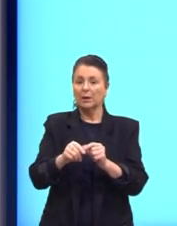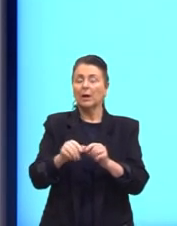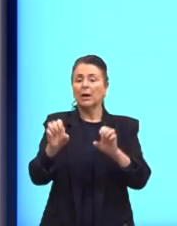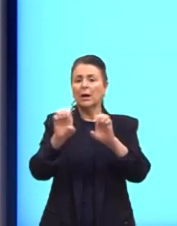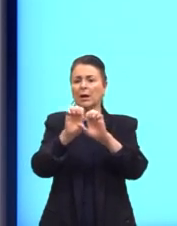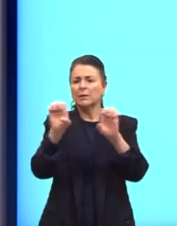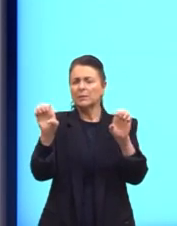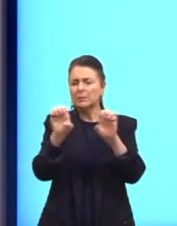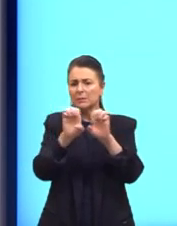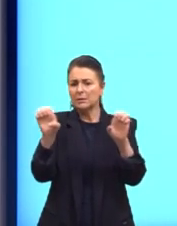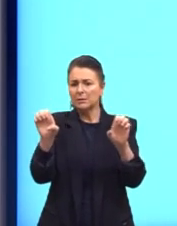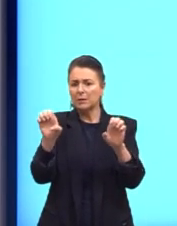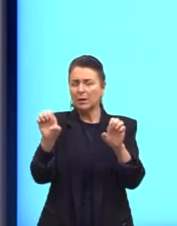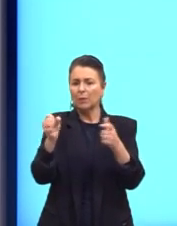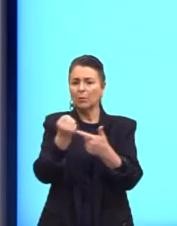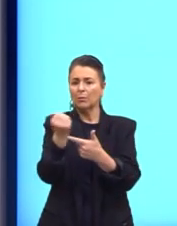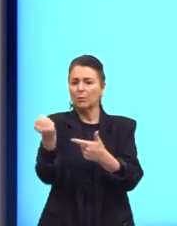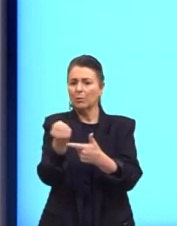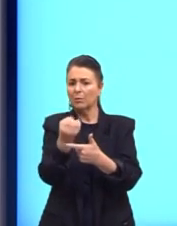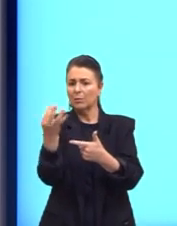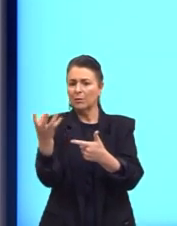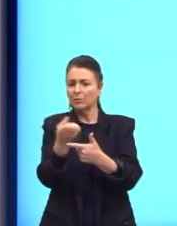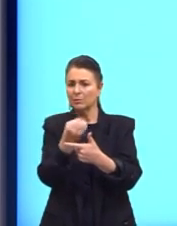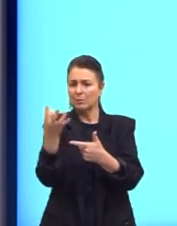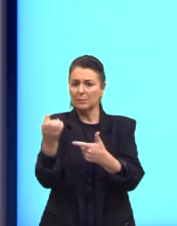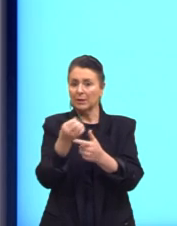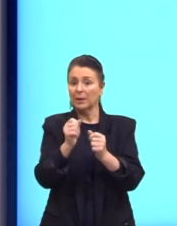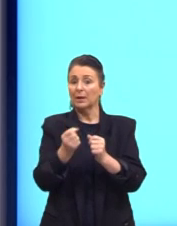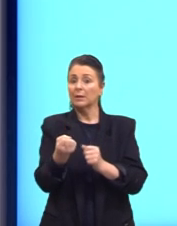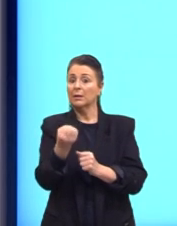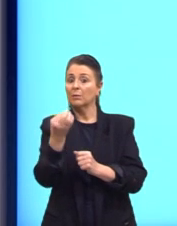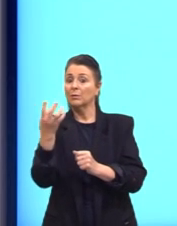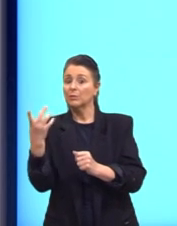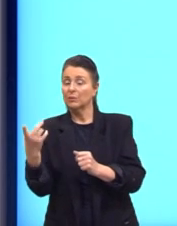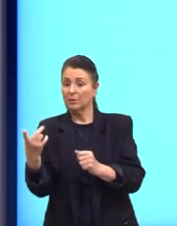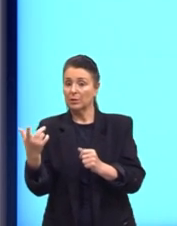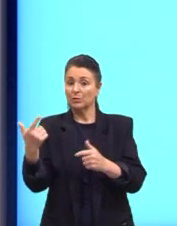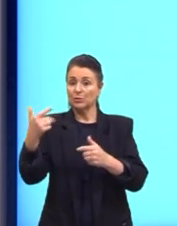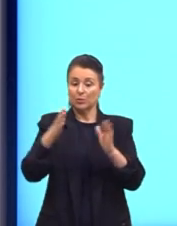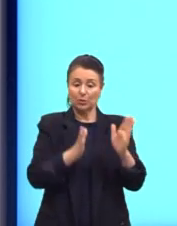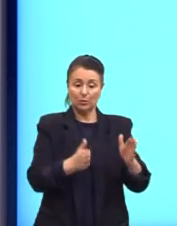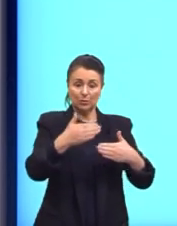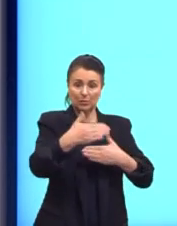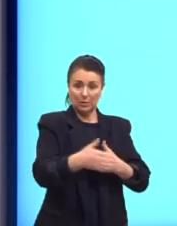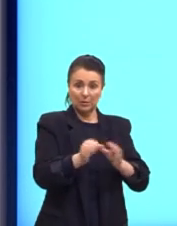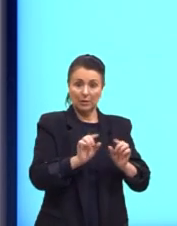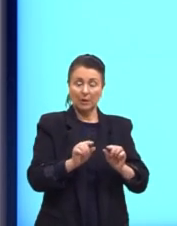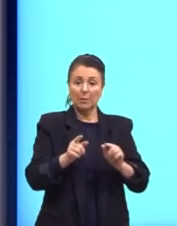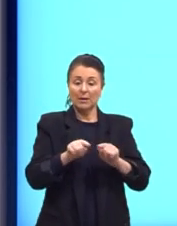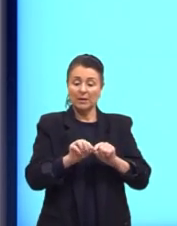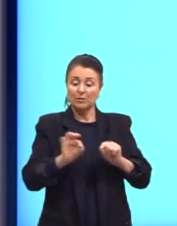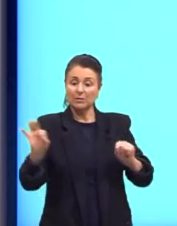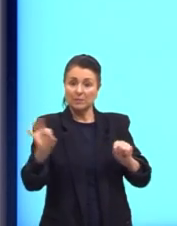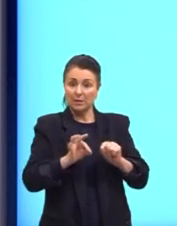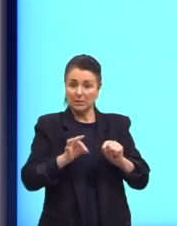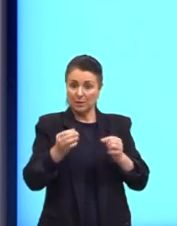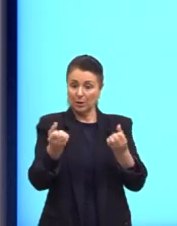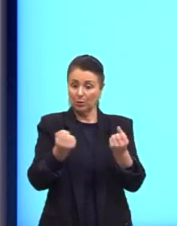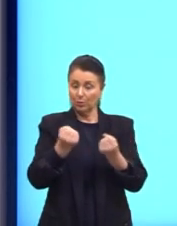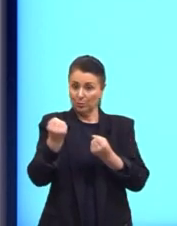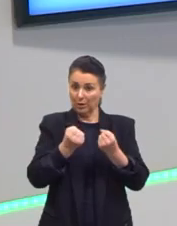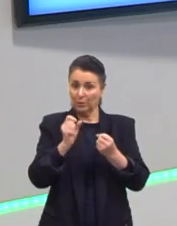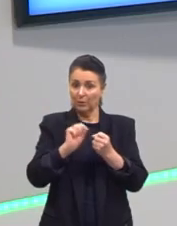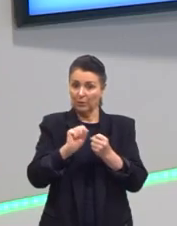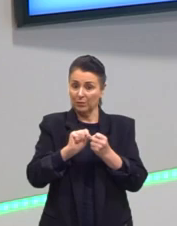relaciona a quantidade de combustível no tanque e a distância percorrida pelo automóvel é, novamente,